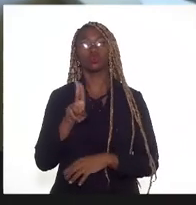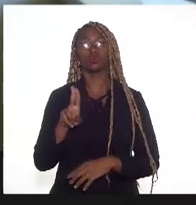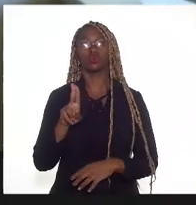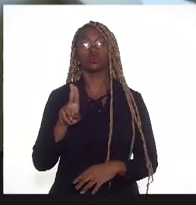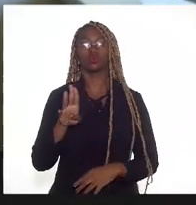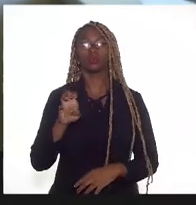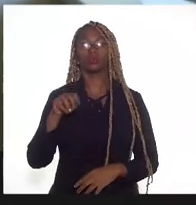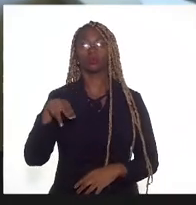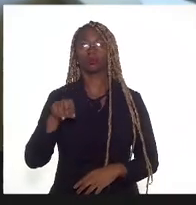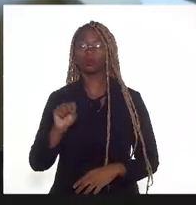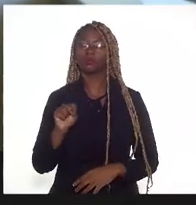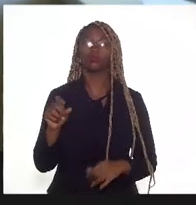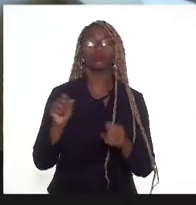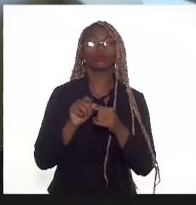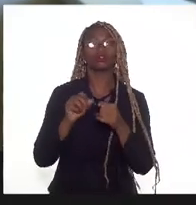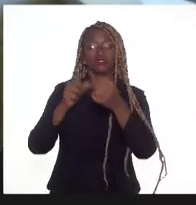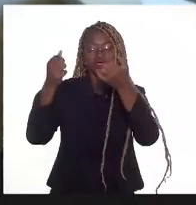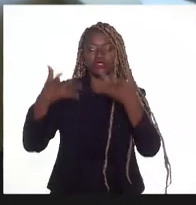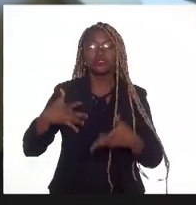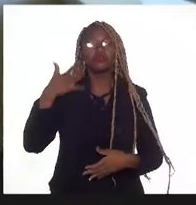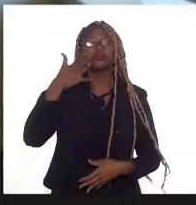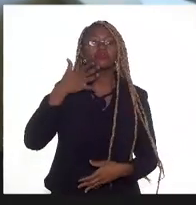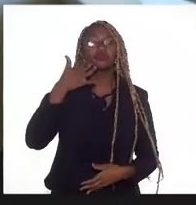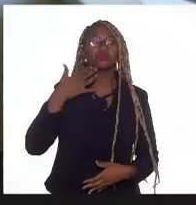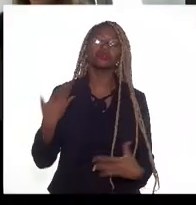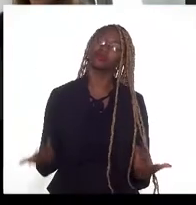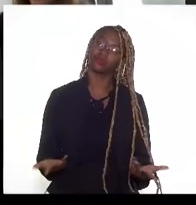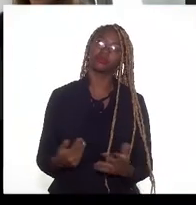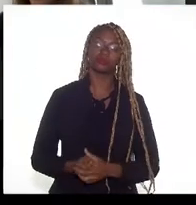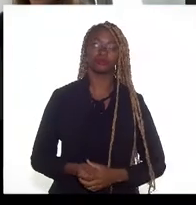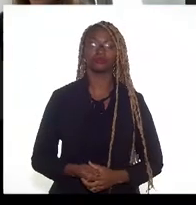para fazerem a sua explanação. Por favor.